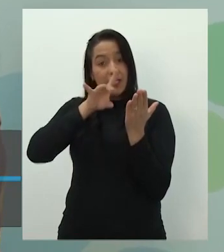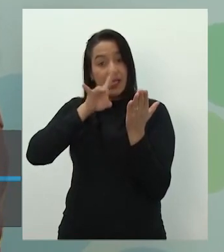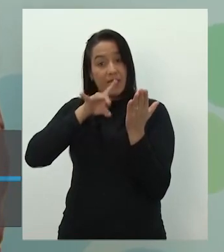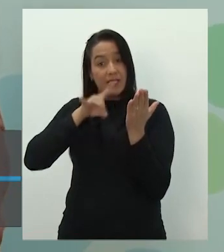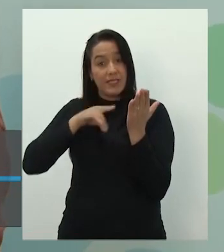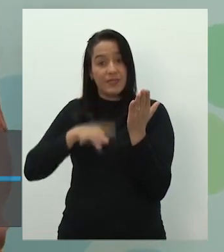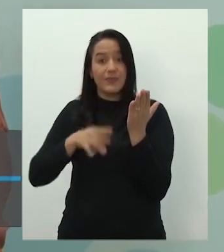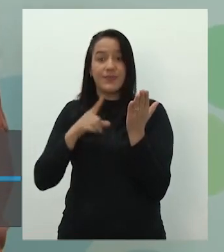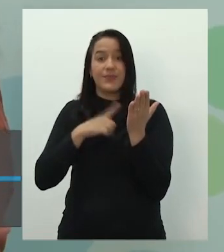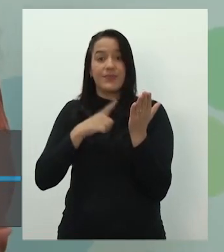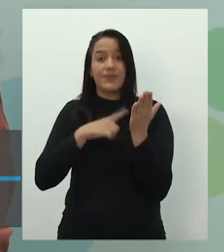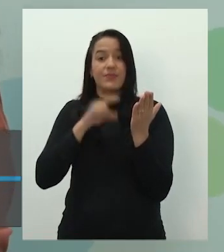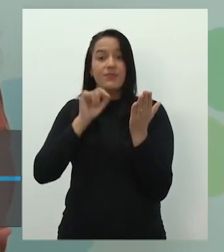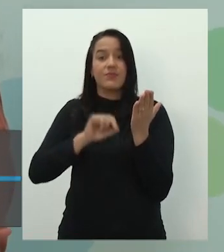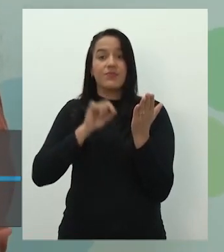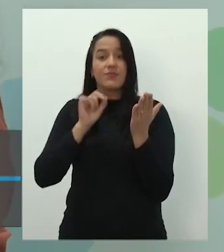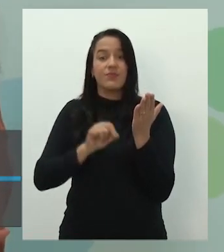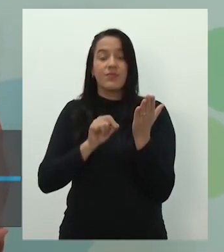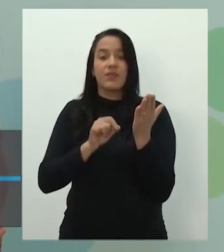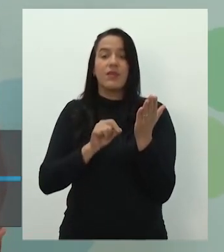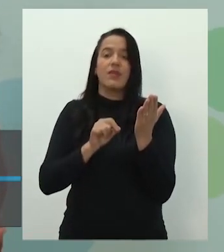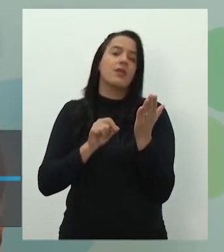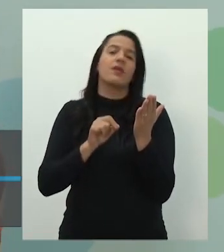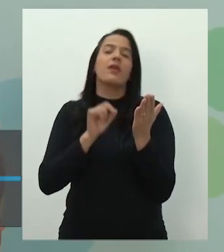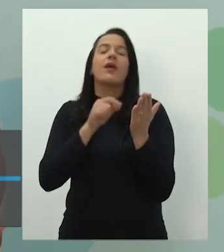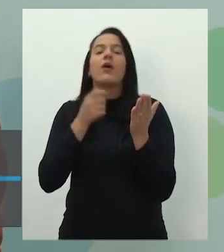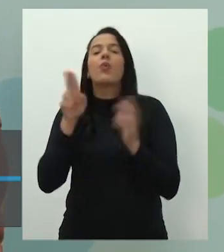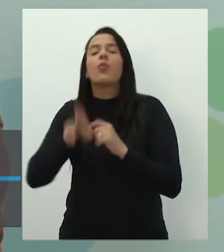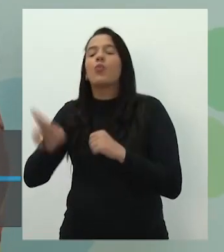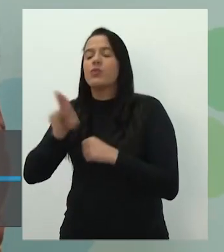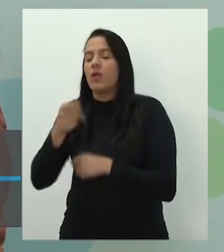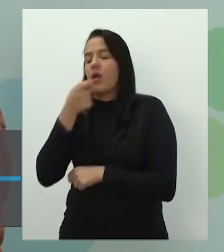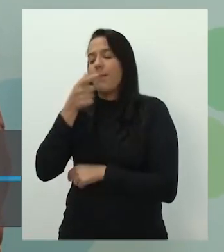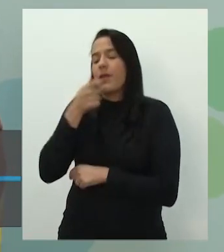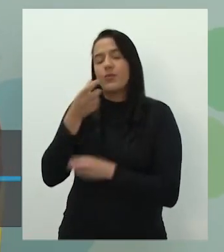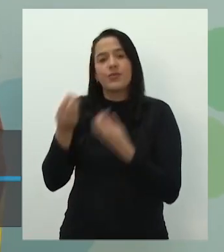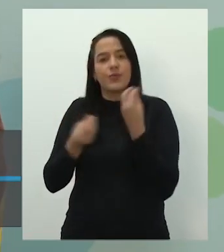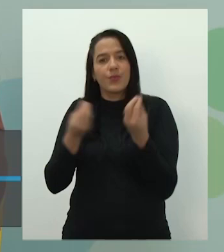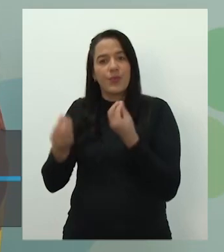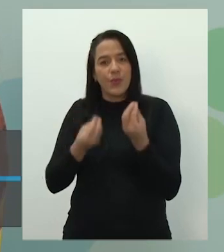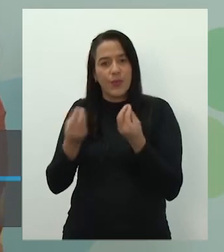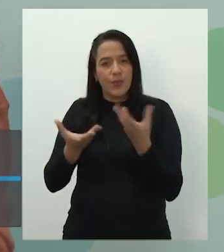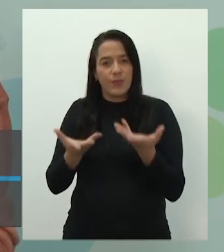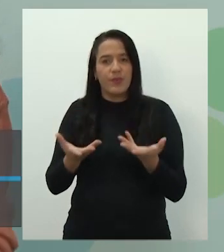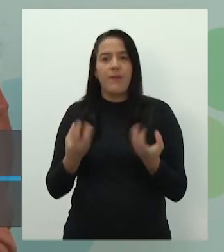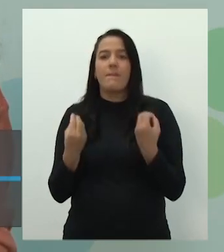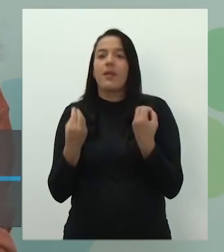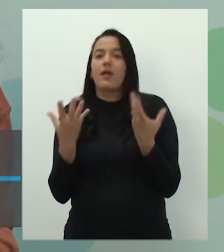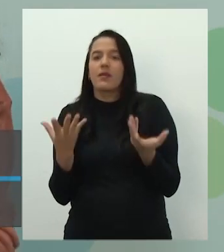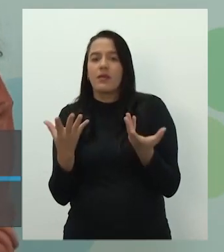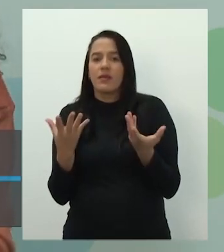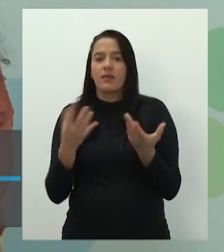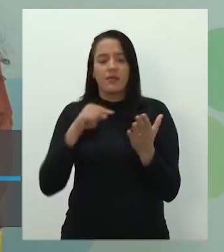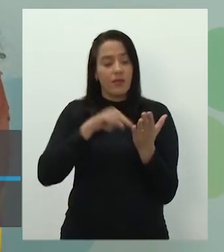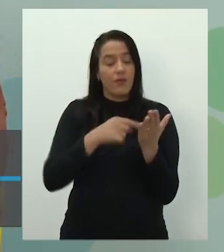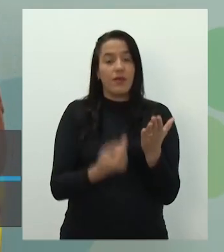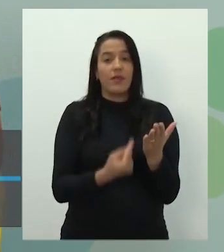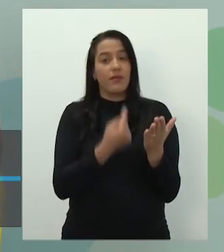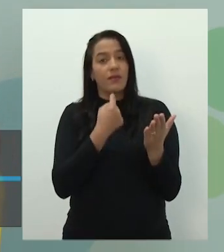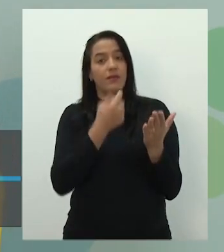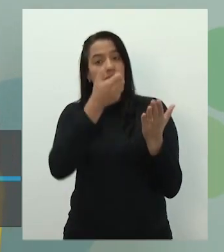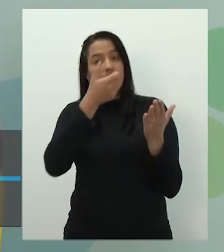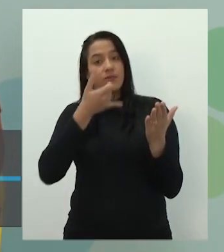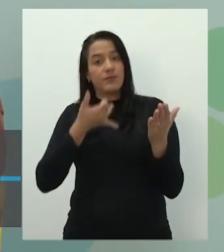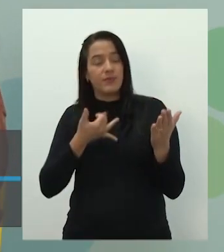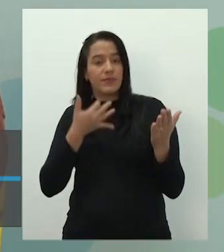O rótulo quer indicar como aquele produto deve ser usado ou consumido. A bula de remédio quer mostrar os componentes que